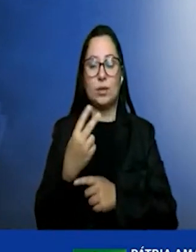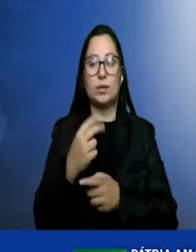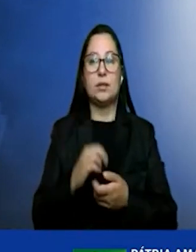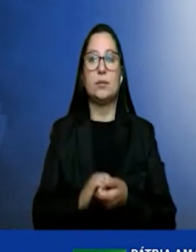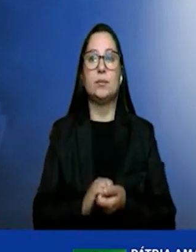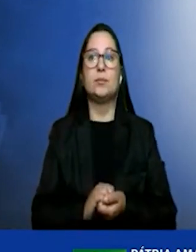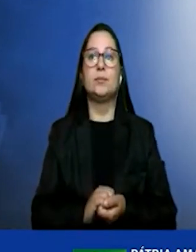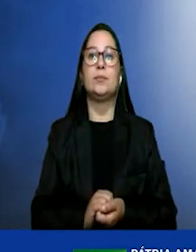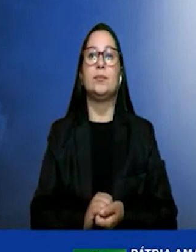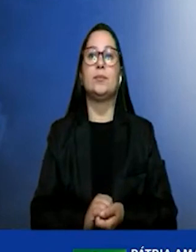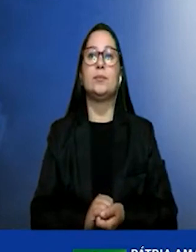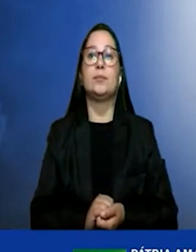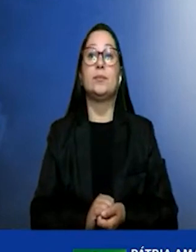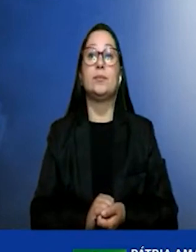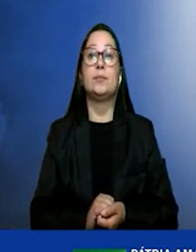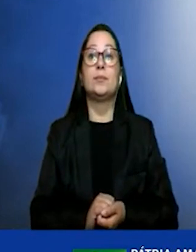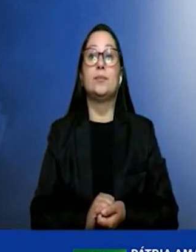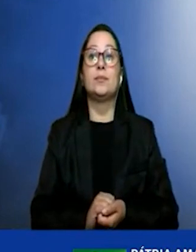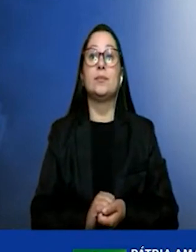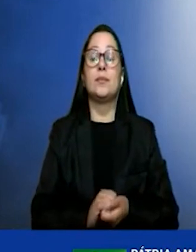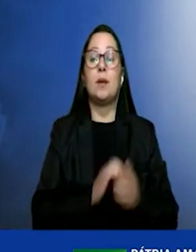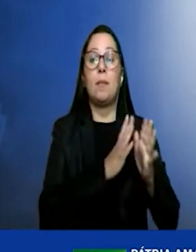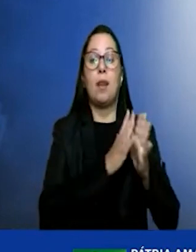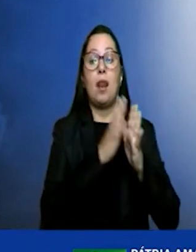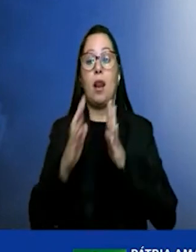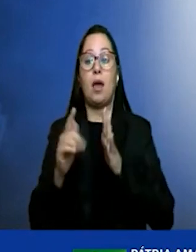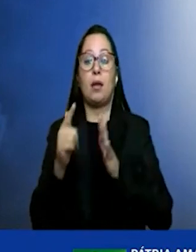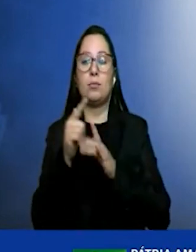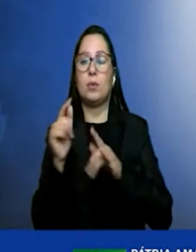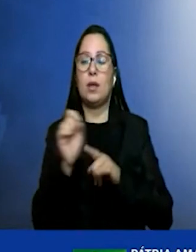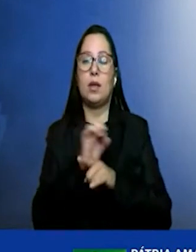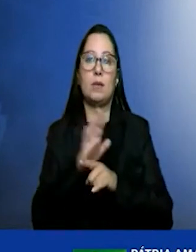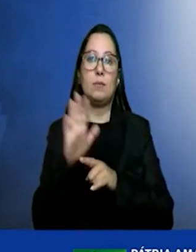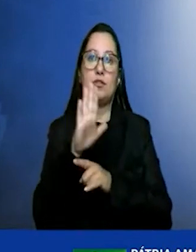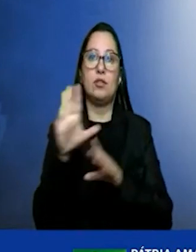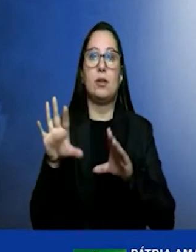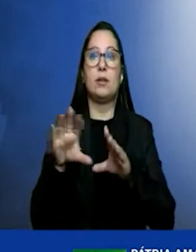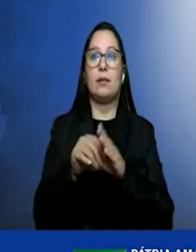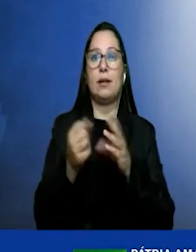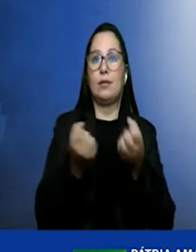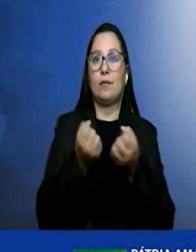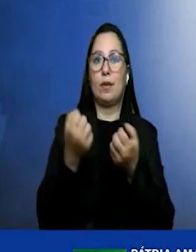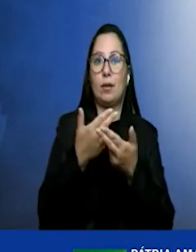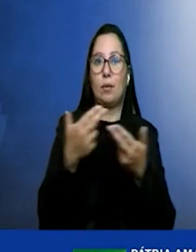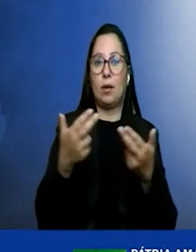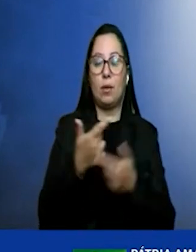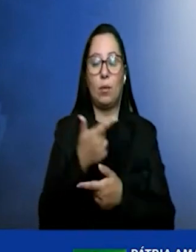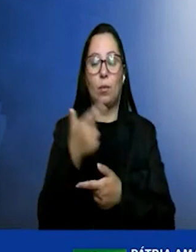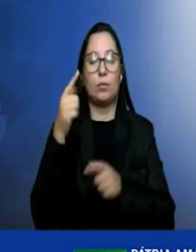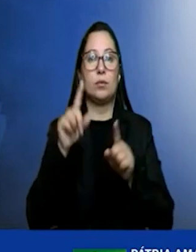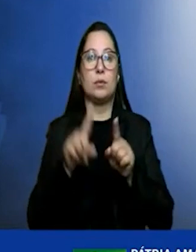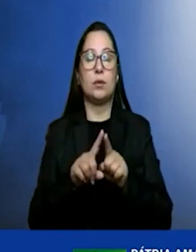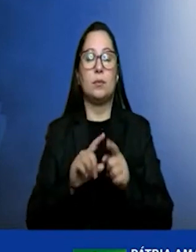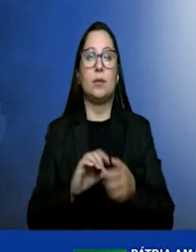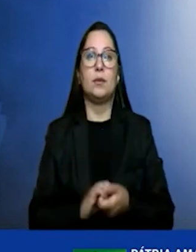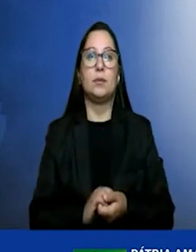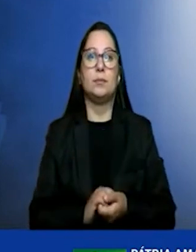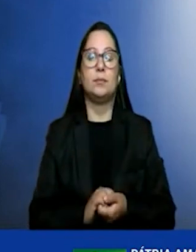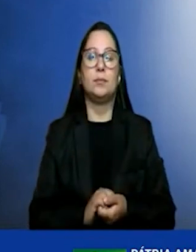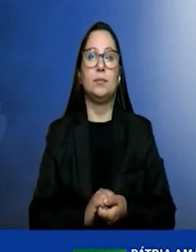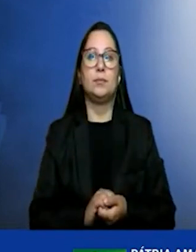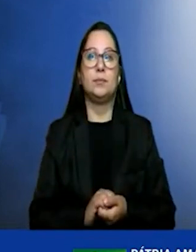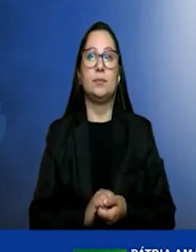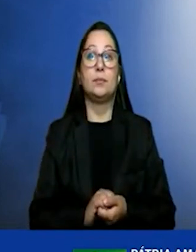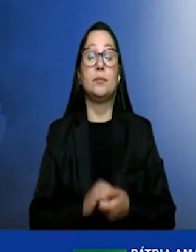ponta não vai emitir dentro de um mirai ou dentro de qualquer outro veículo ou outra aplicação e cá como você produzir